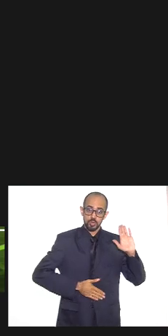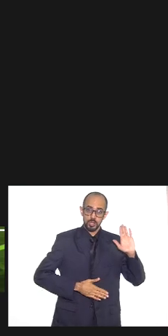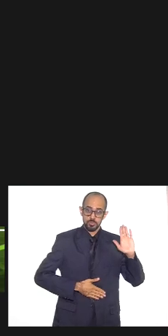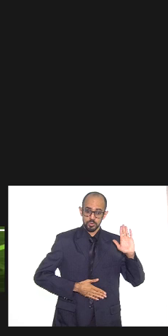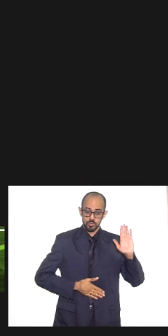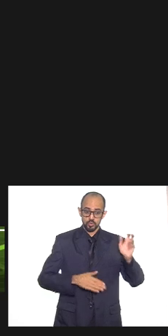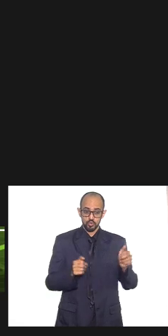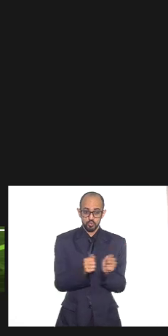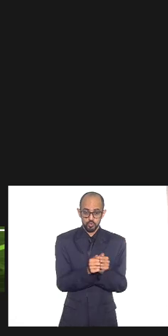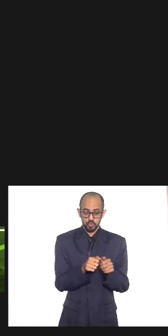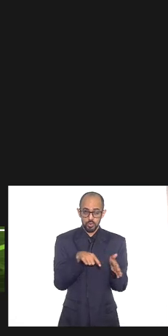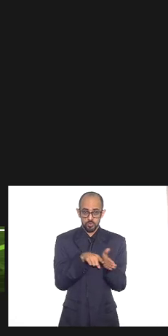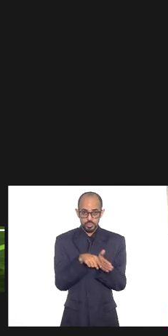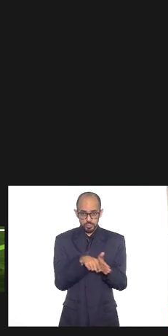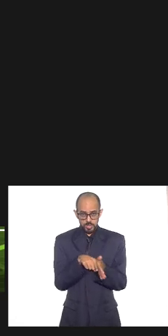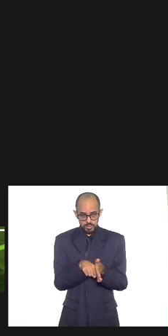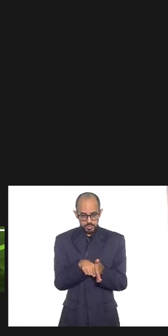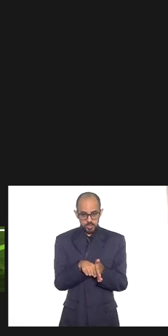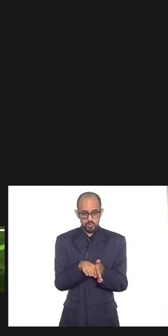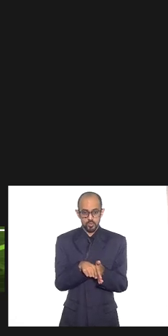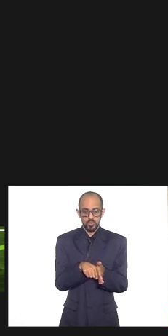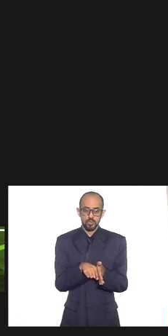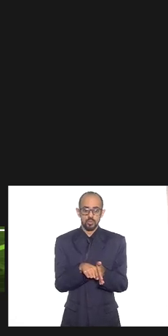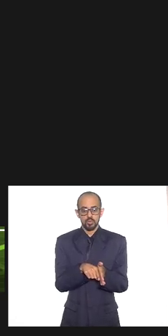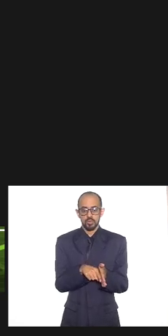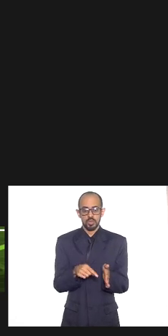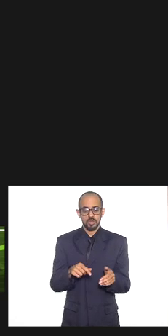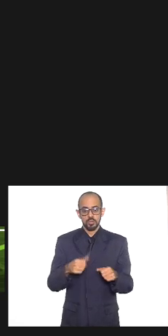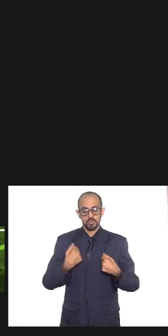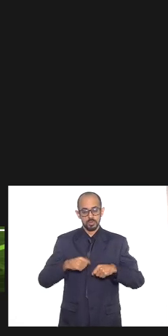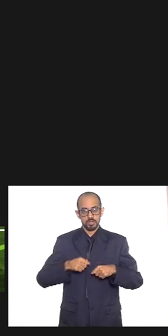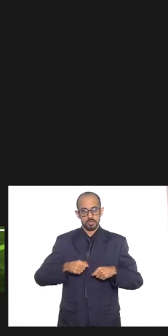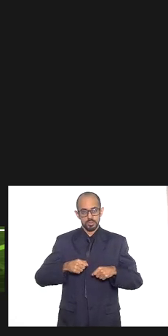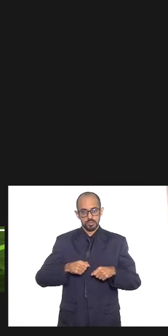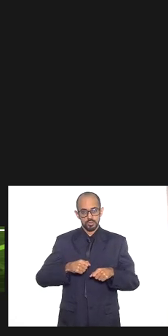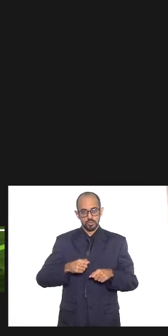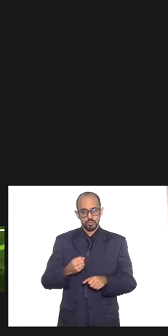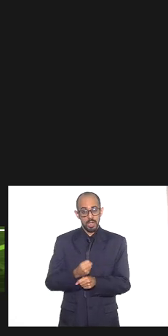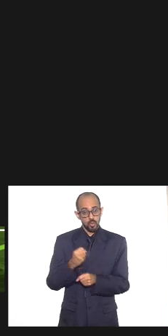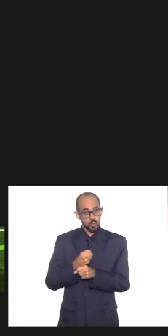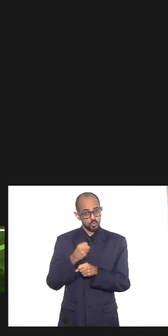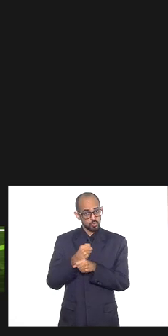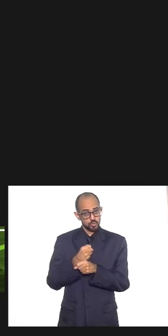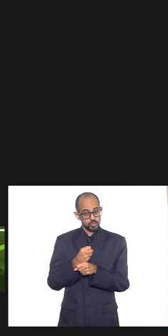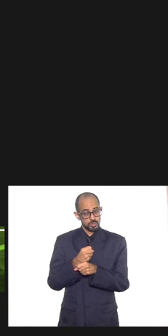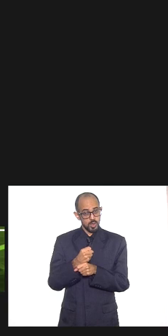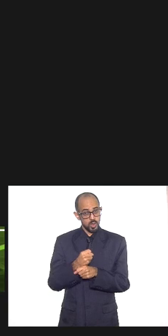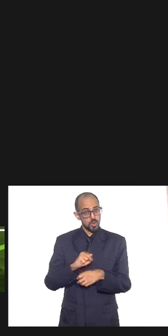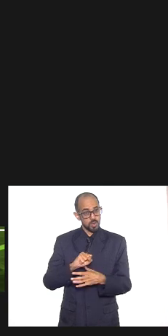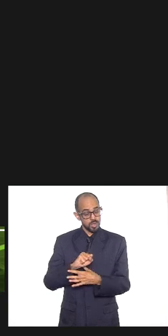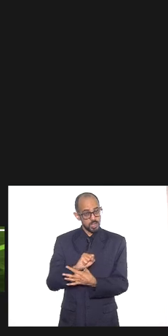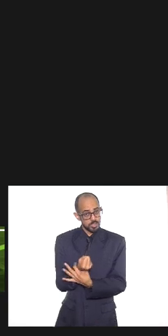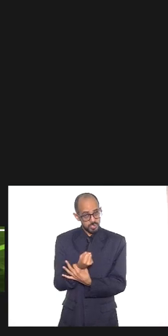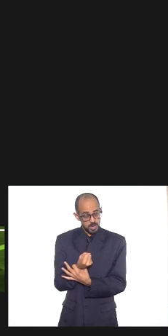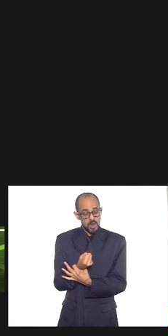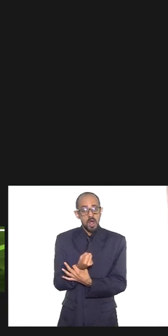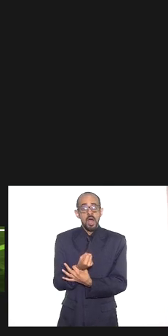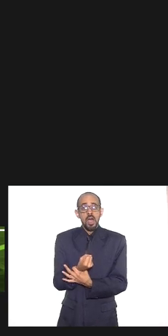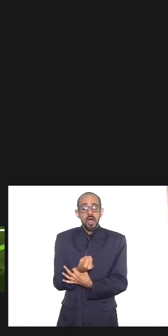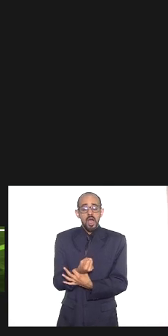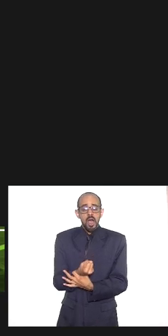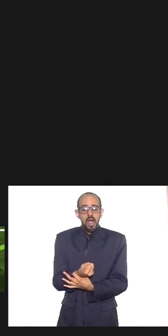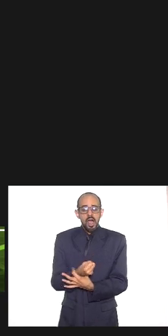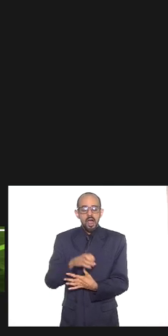até demorar porque eu dependo dessa questão da construção da ponte de confiança da segurança da